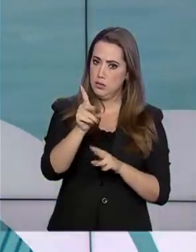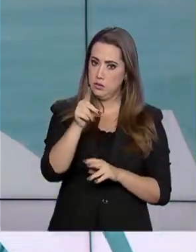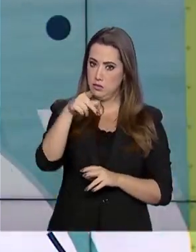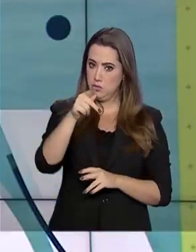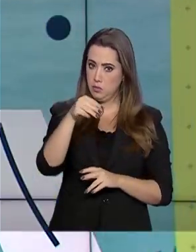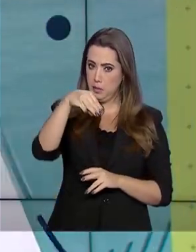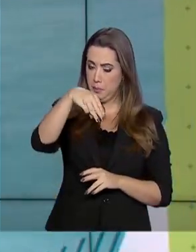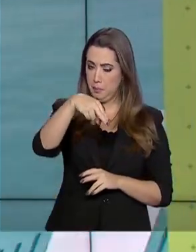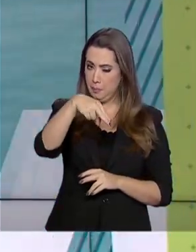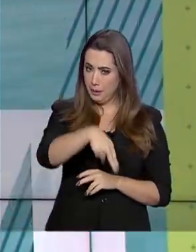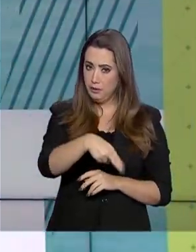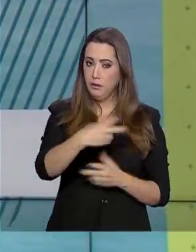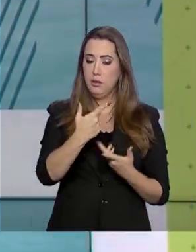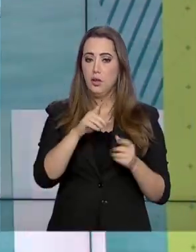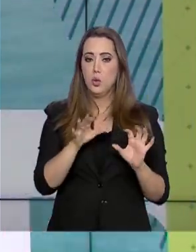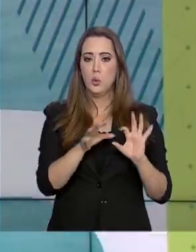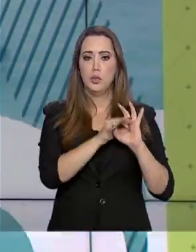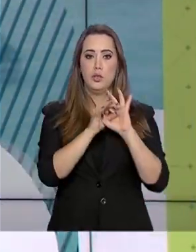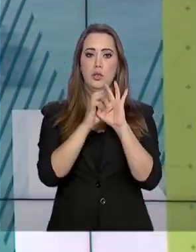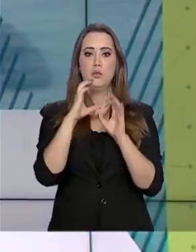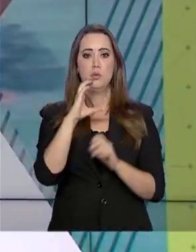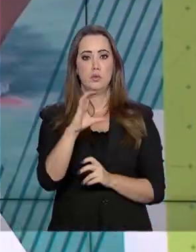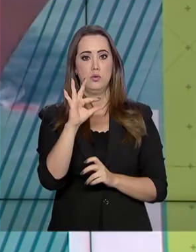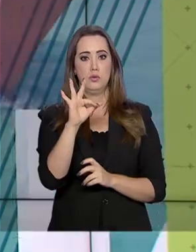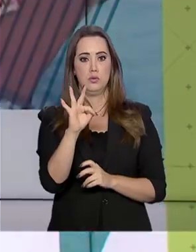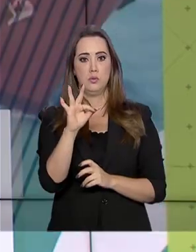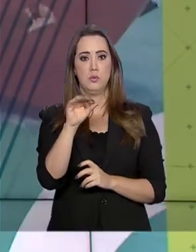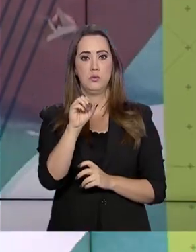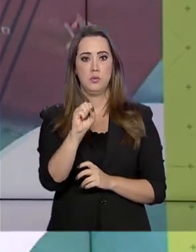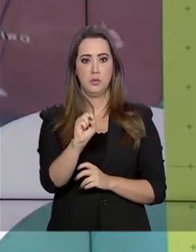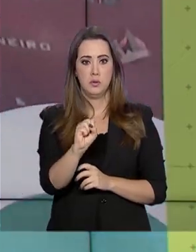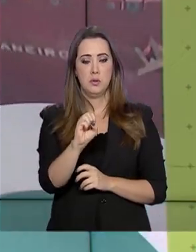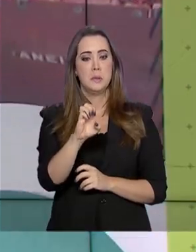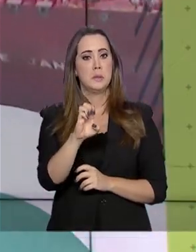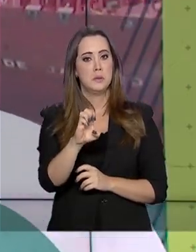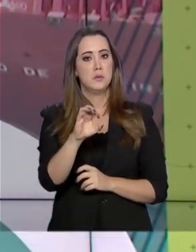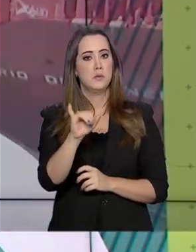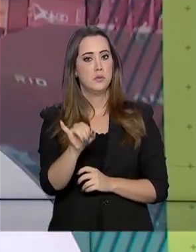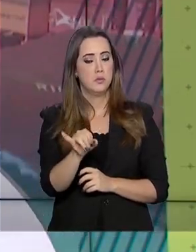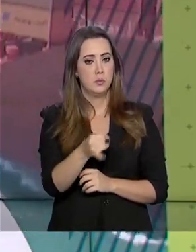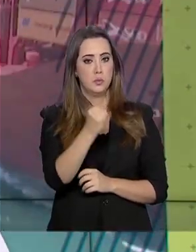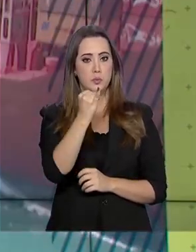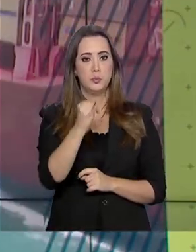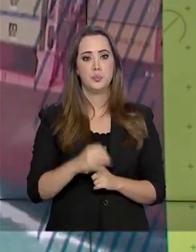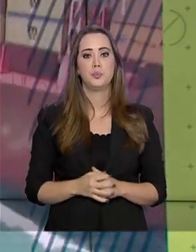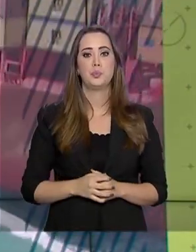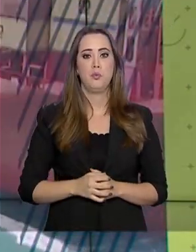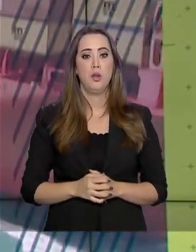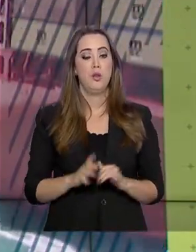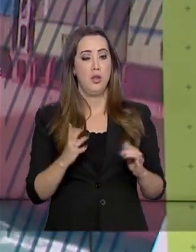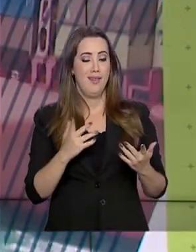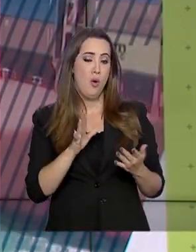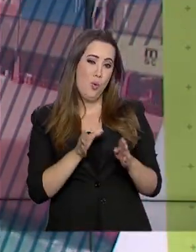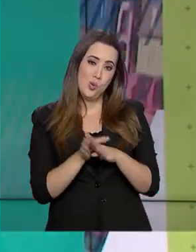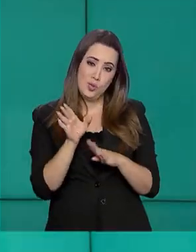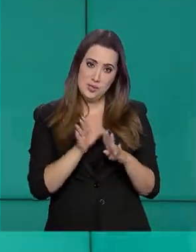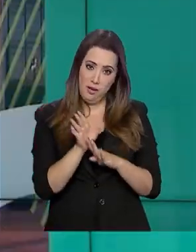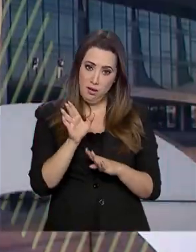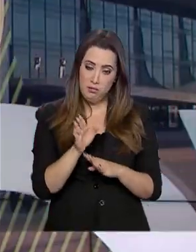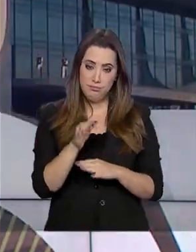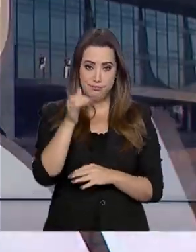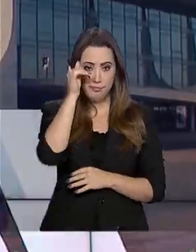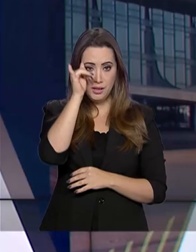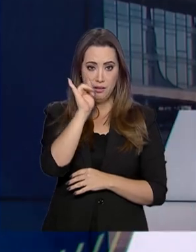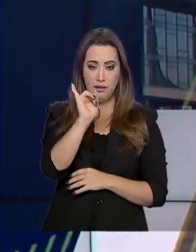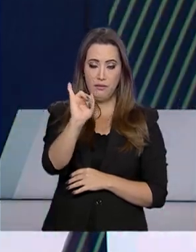Penitenciário Nacional, em conjunto com o Conselho Nacional dos Secretários de Estado da Justiça. A orientação é que